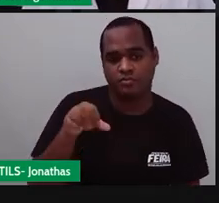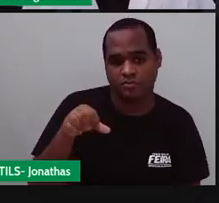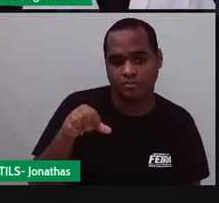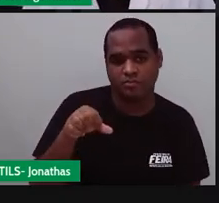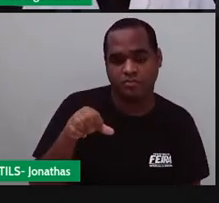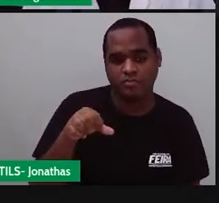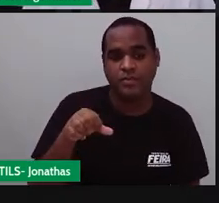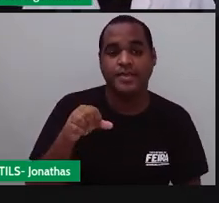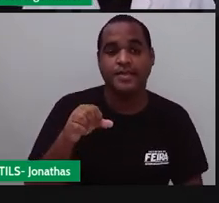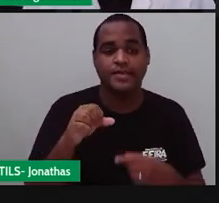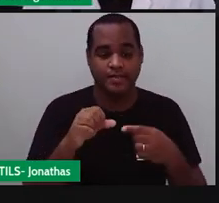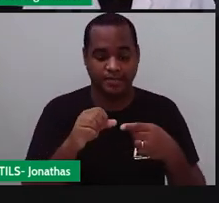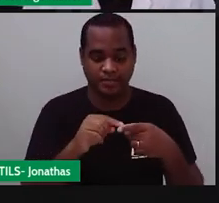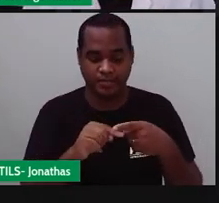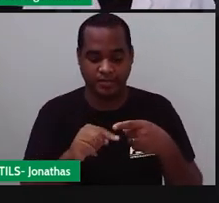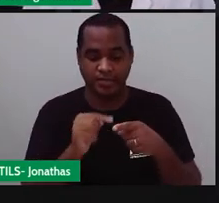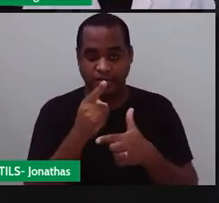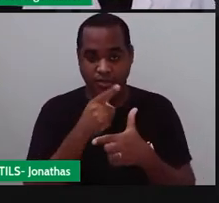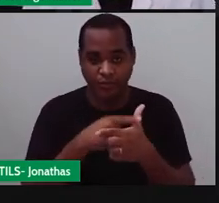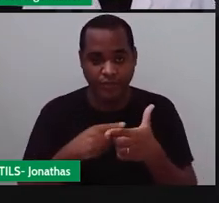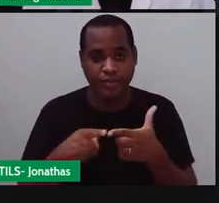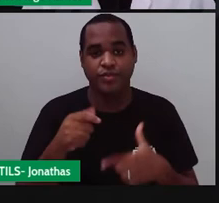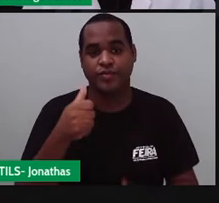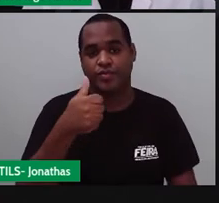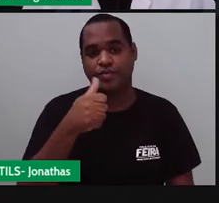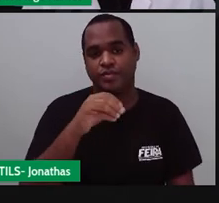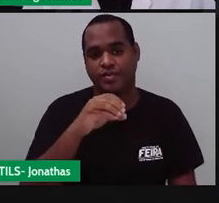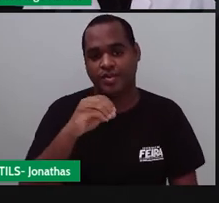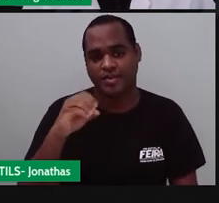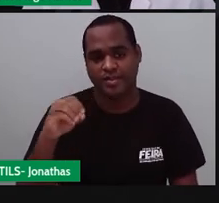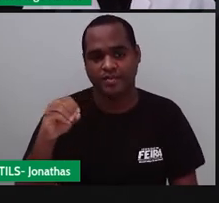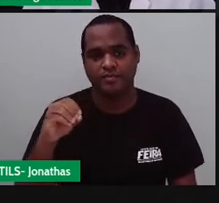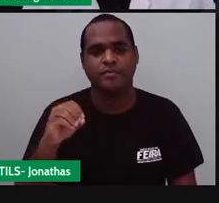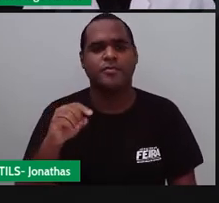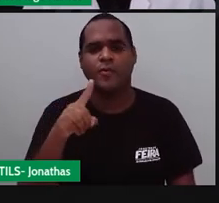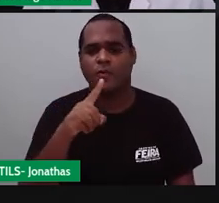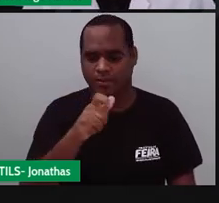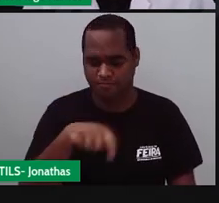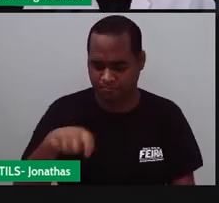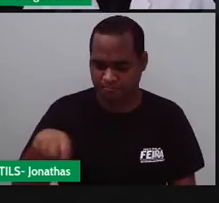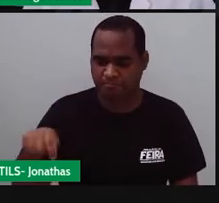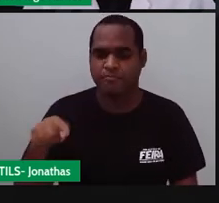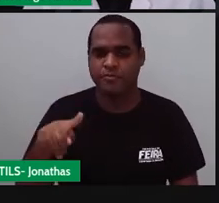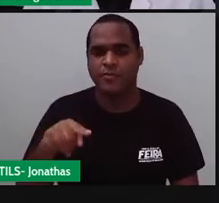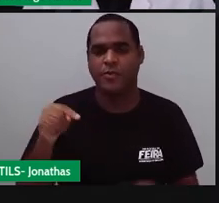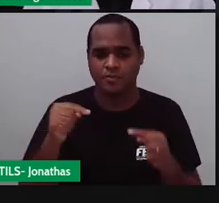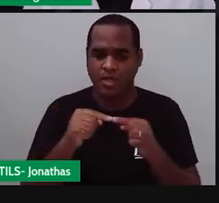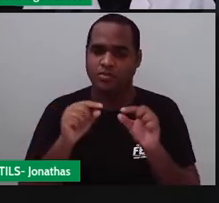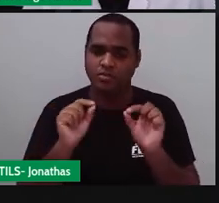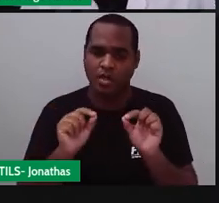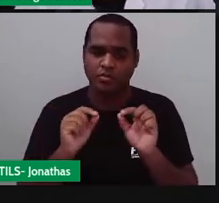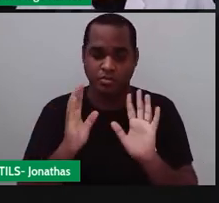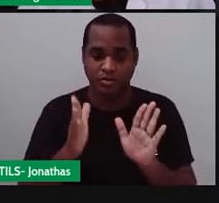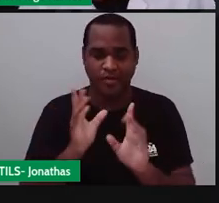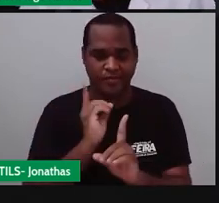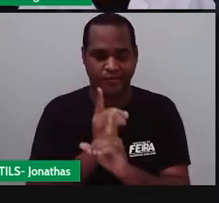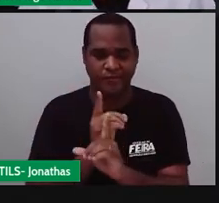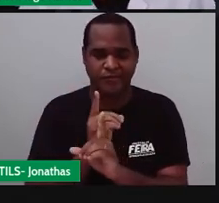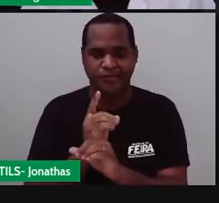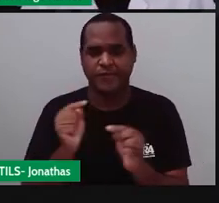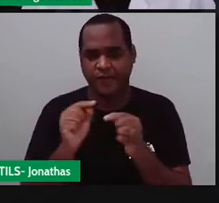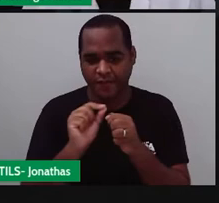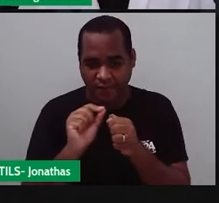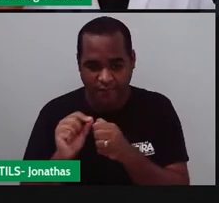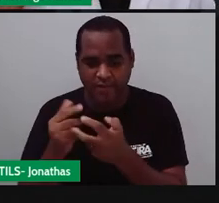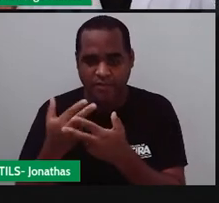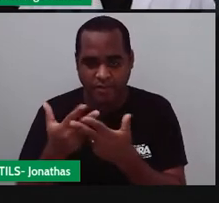149 dividido por 100. E aí, enquanto eu estou aqui escrevendo você já fez e já encontrou que é 1